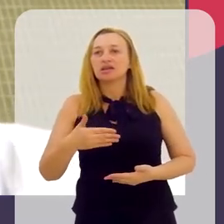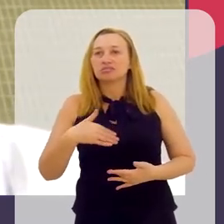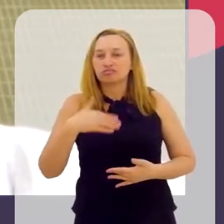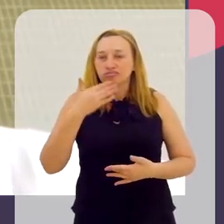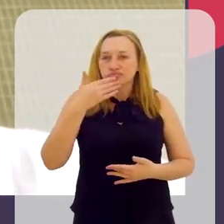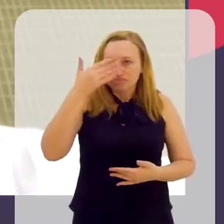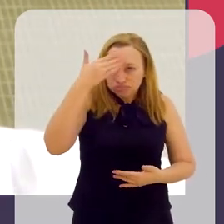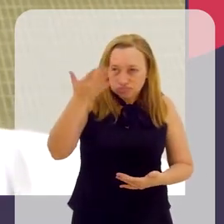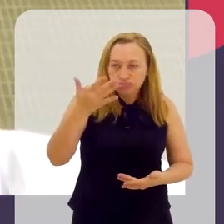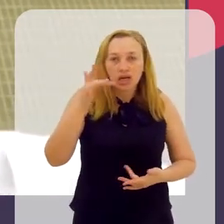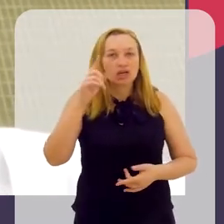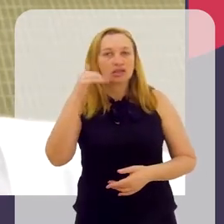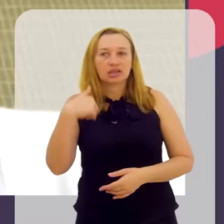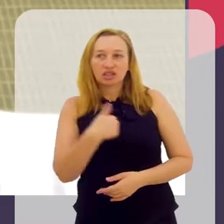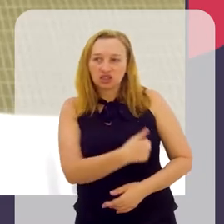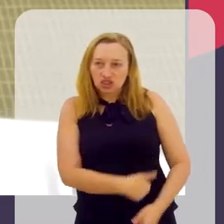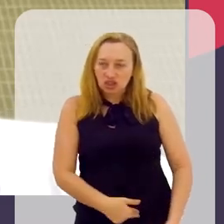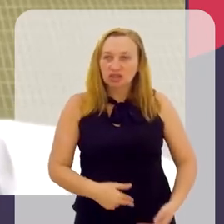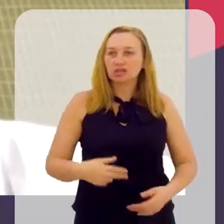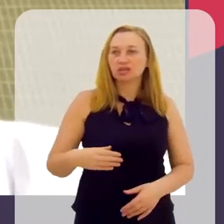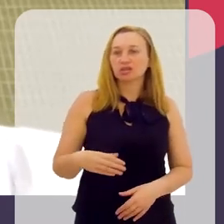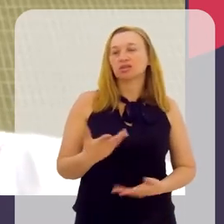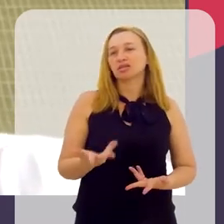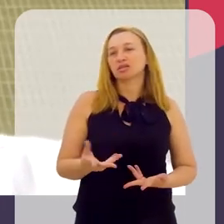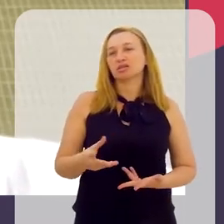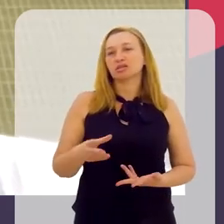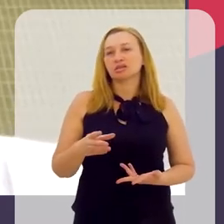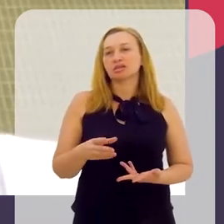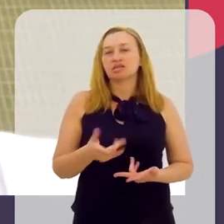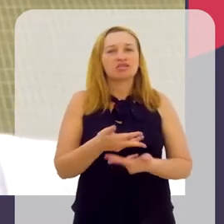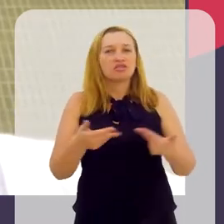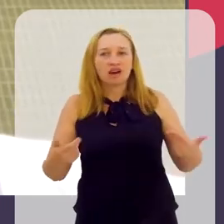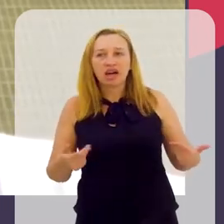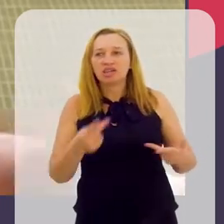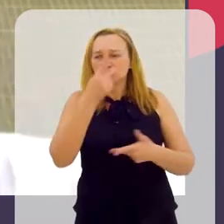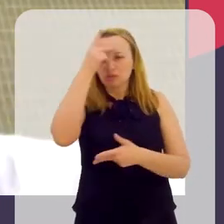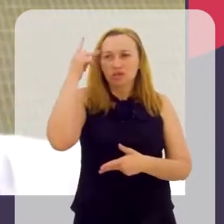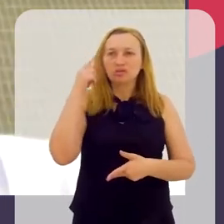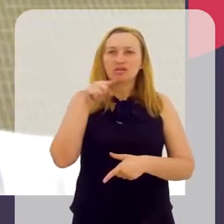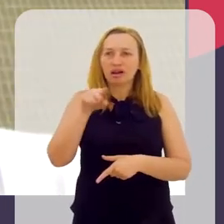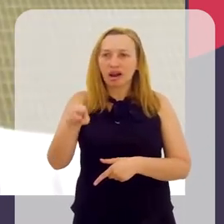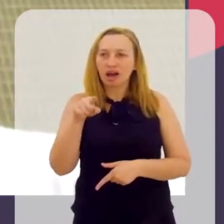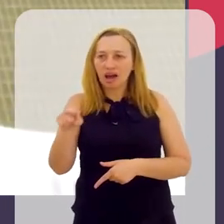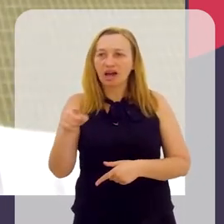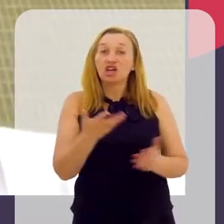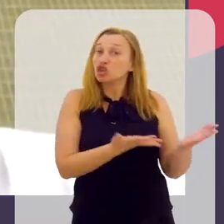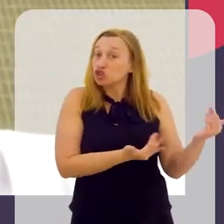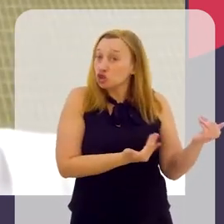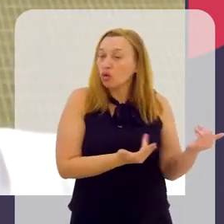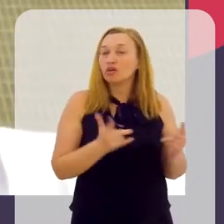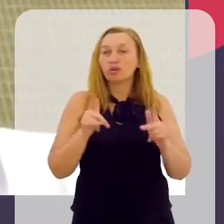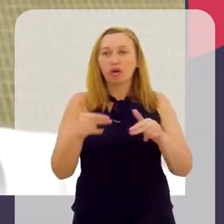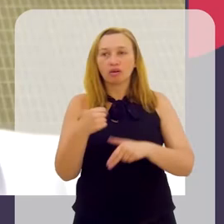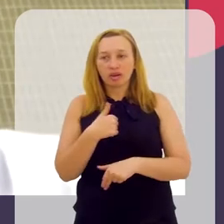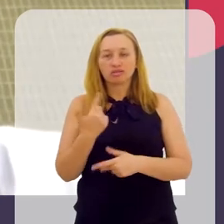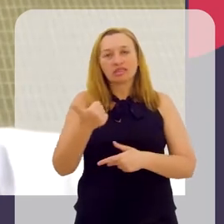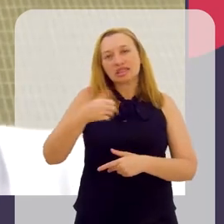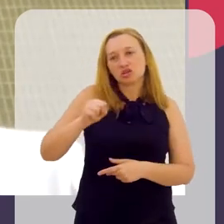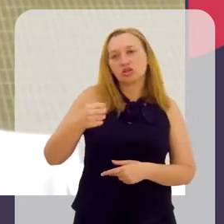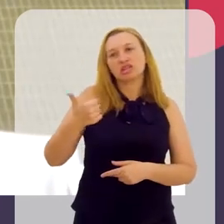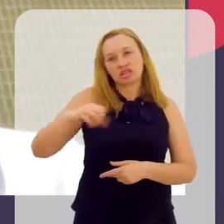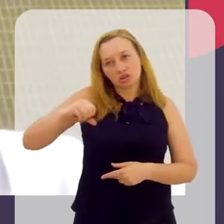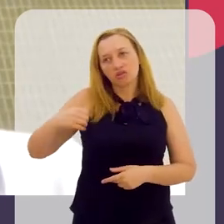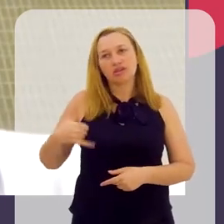Cazaquistão, tinha gente da China, do Japão. Tinha várias pessoas lá, jovens assim que nem eu,